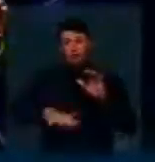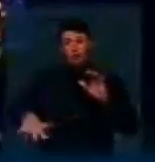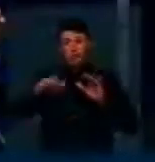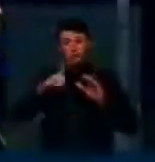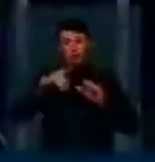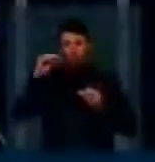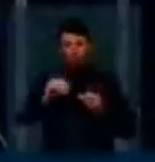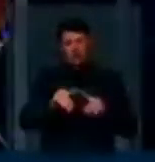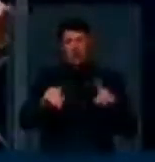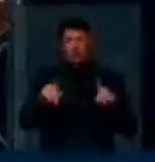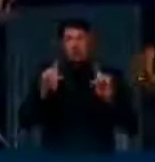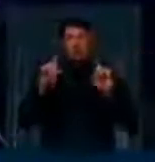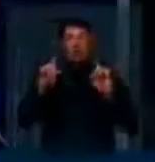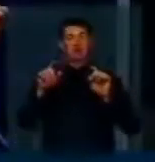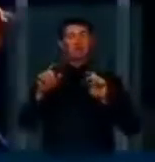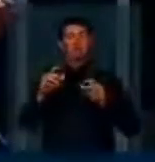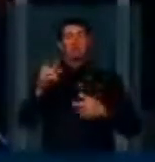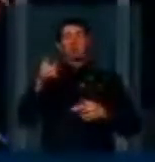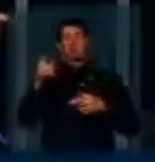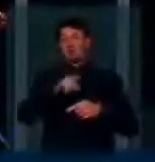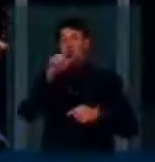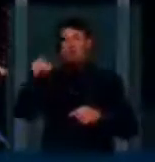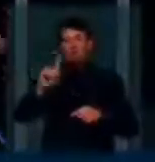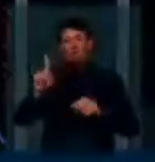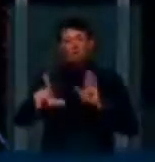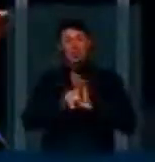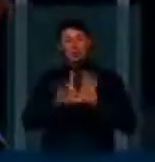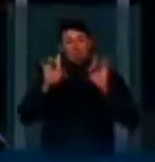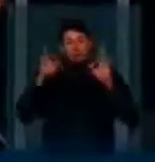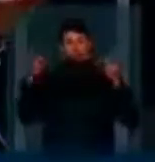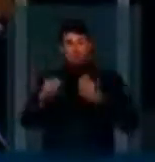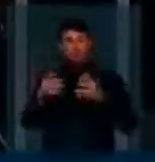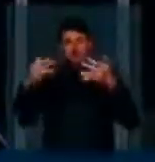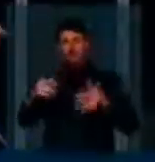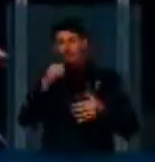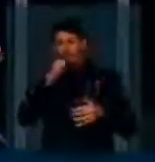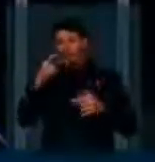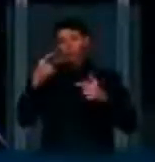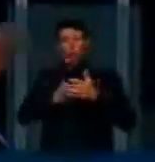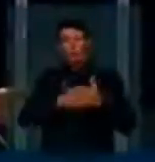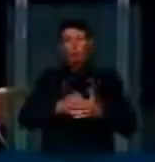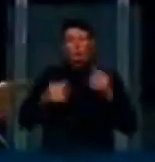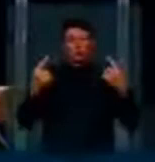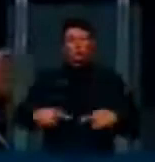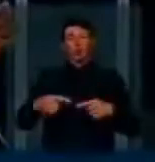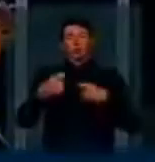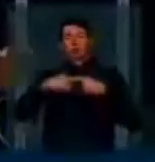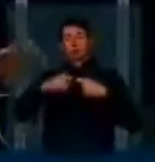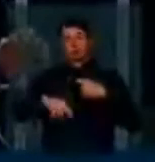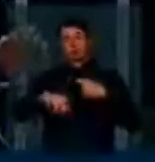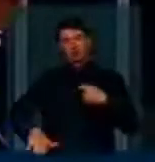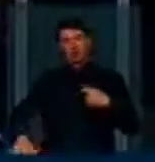postas, em nada anulam as leis específicas que tratam, por exemplo, de combate à pedofilia. A